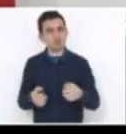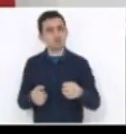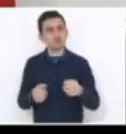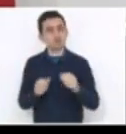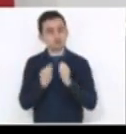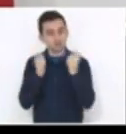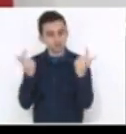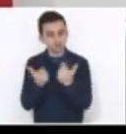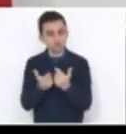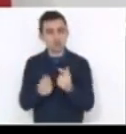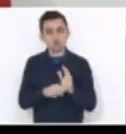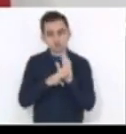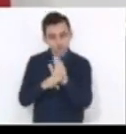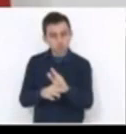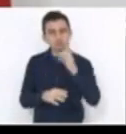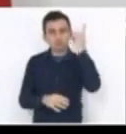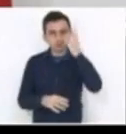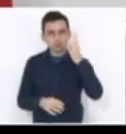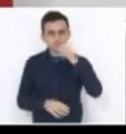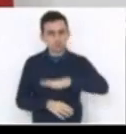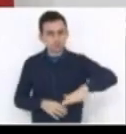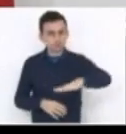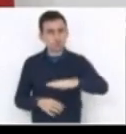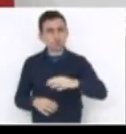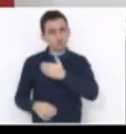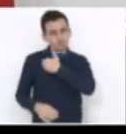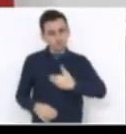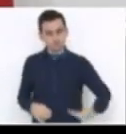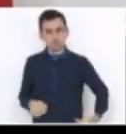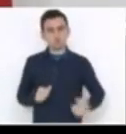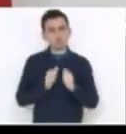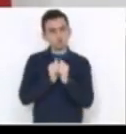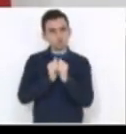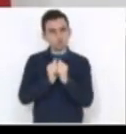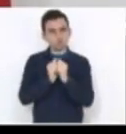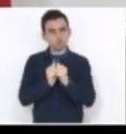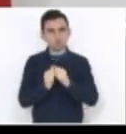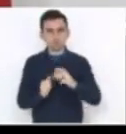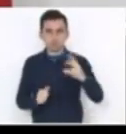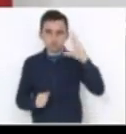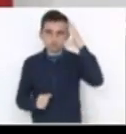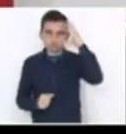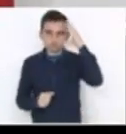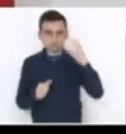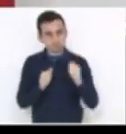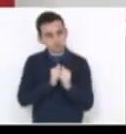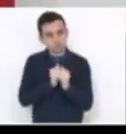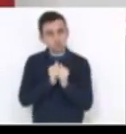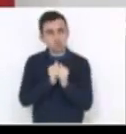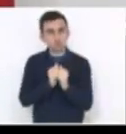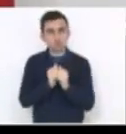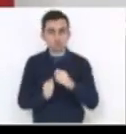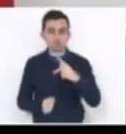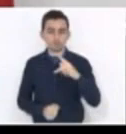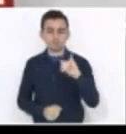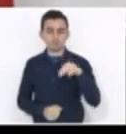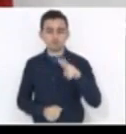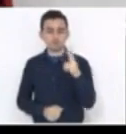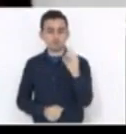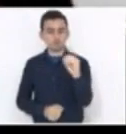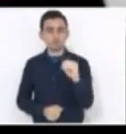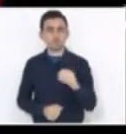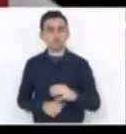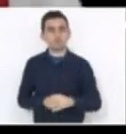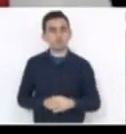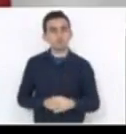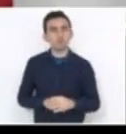os parlamentares. Nós queremos continuar governando junto com o governador Colombo, junto com o governador Pinho Moreira e junto